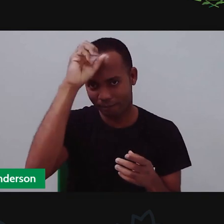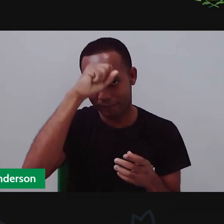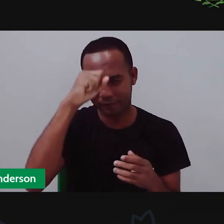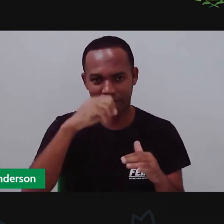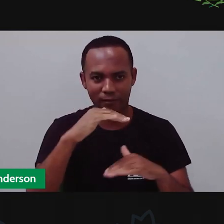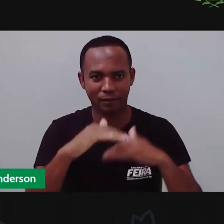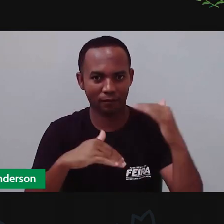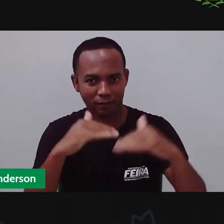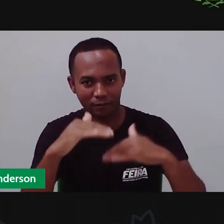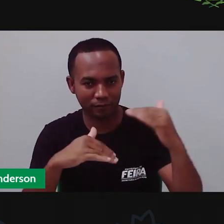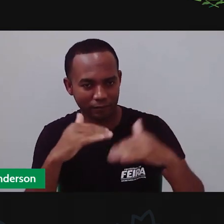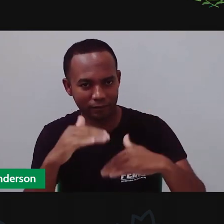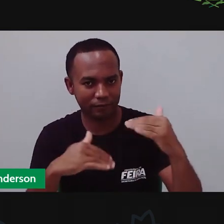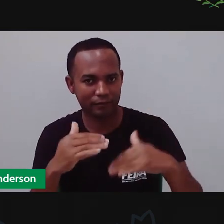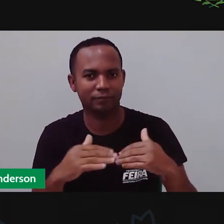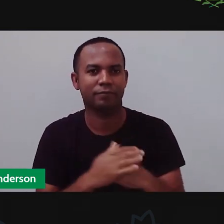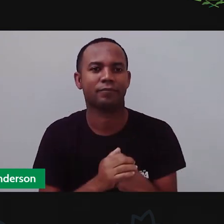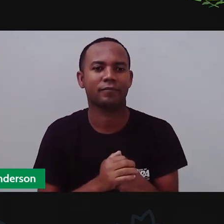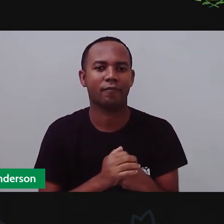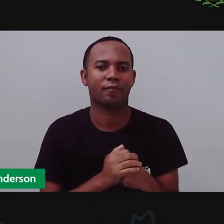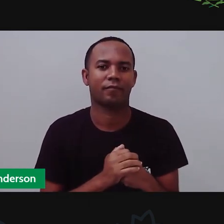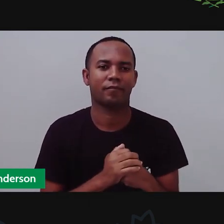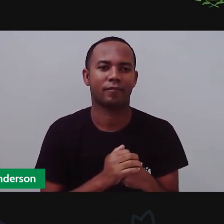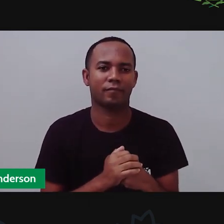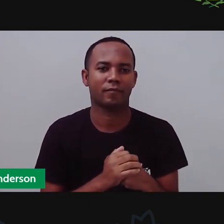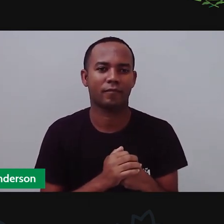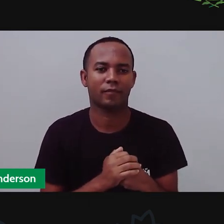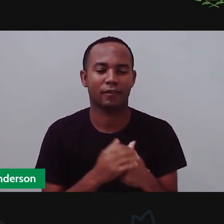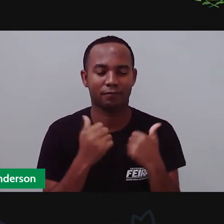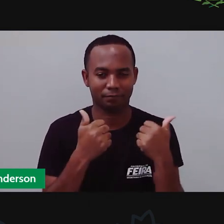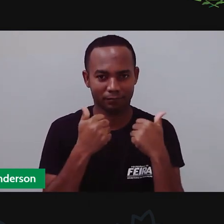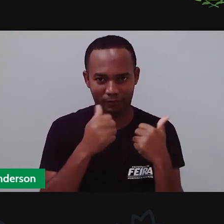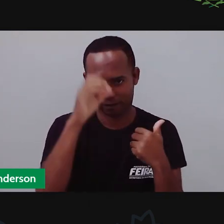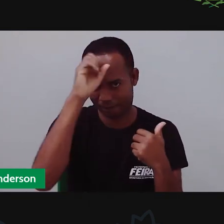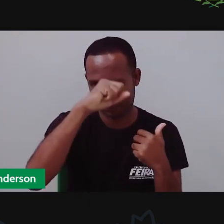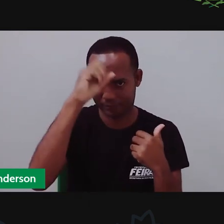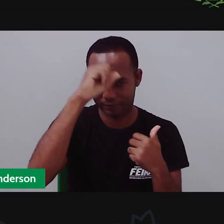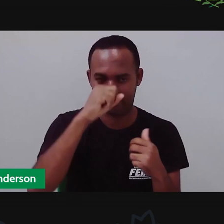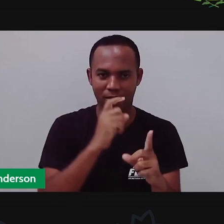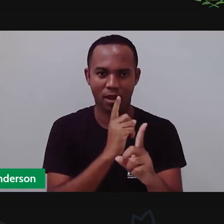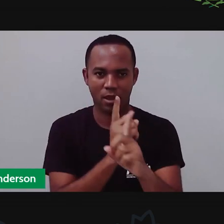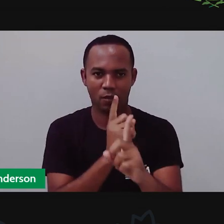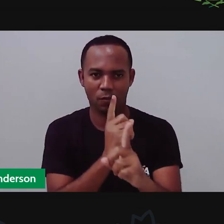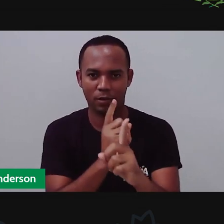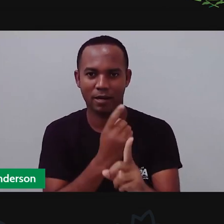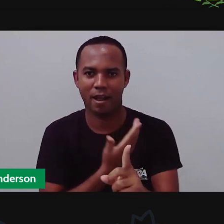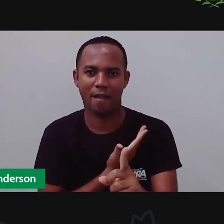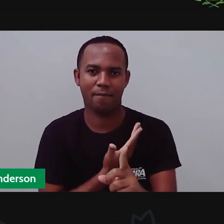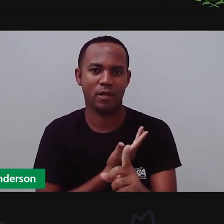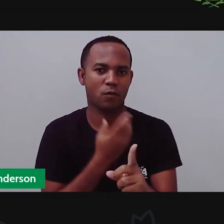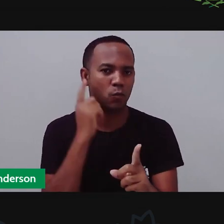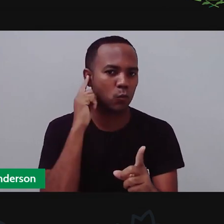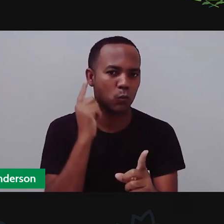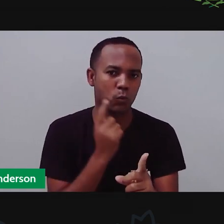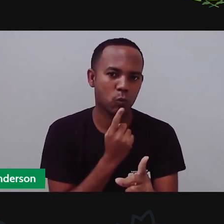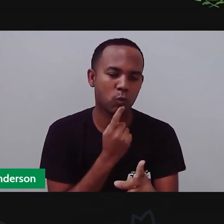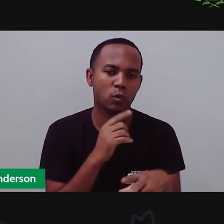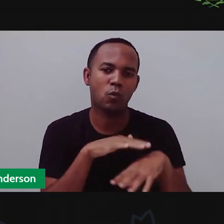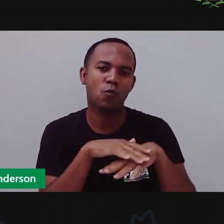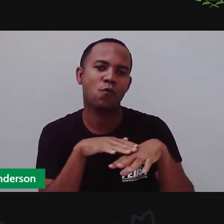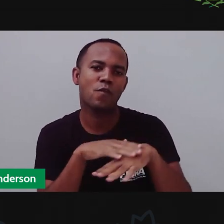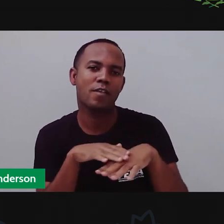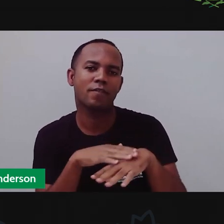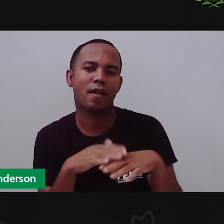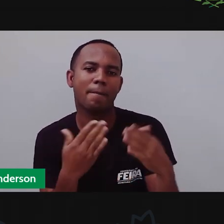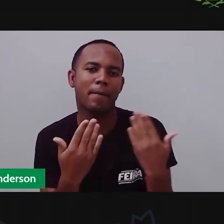Porque a Pró tá aprendendo com o Anderson. Por favor, aprendam também, viu? Pra quando encontrarem um coleguinha, né? Surdo, vocês poderem, ó,